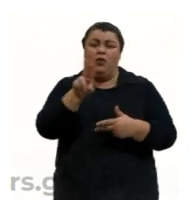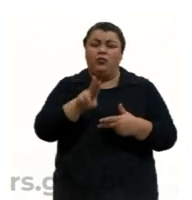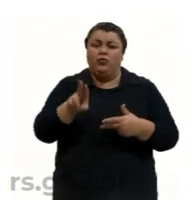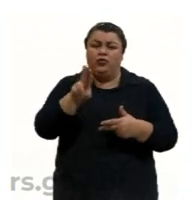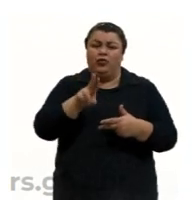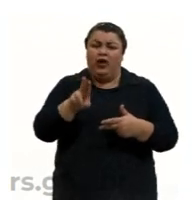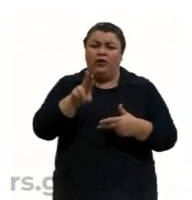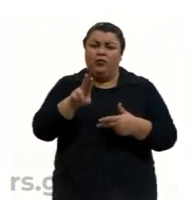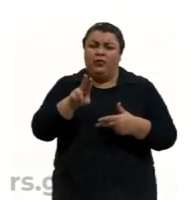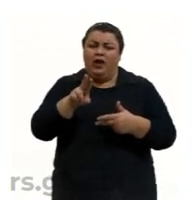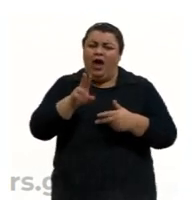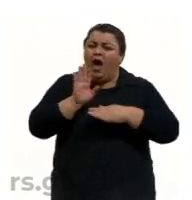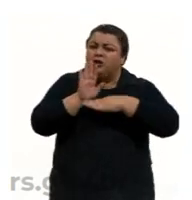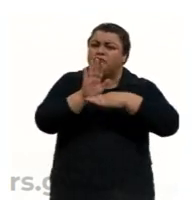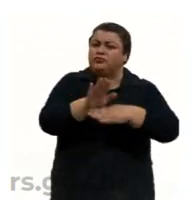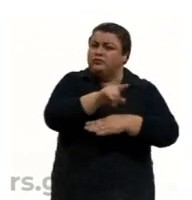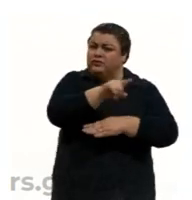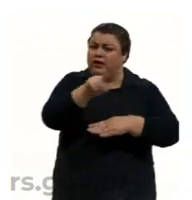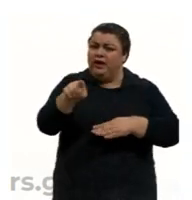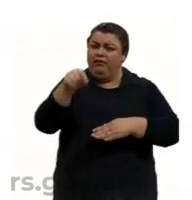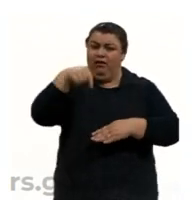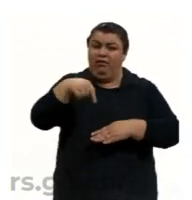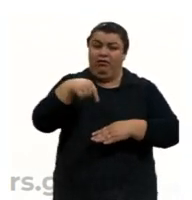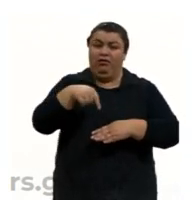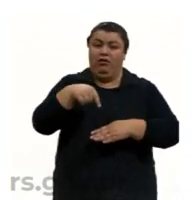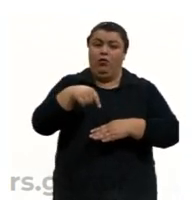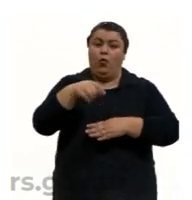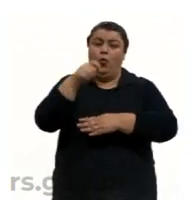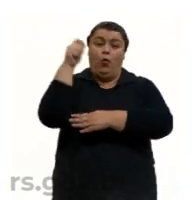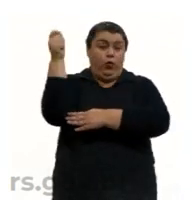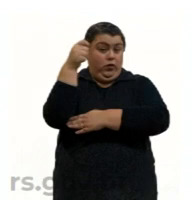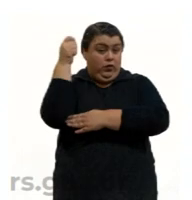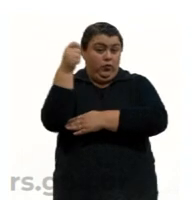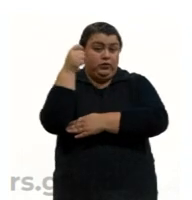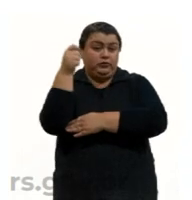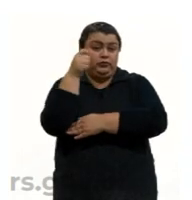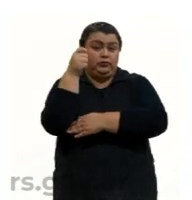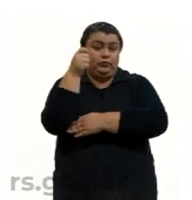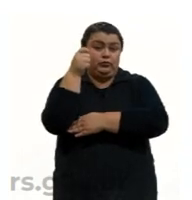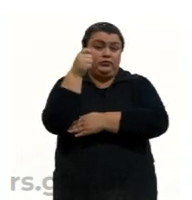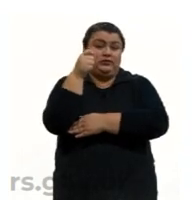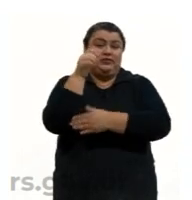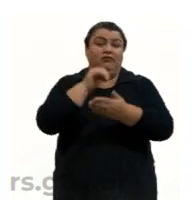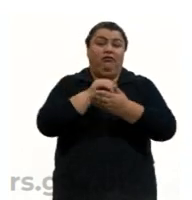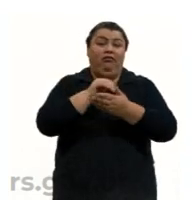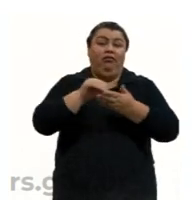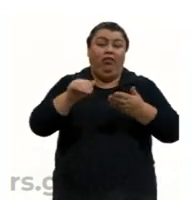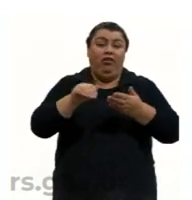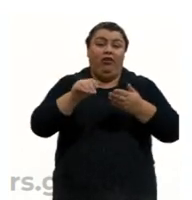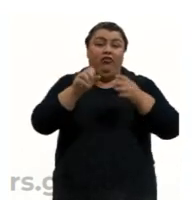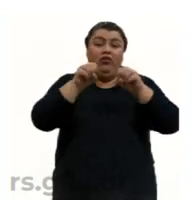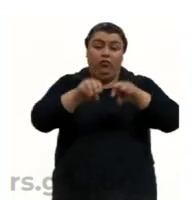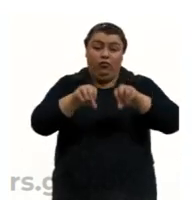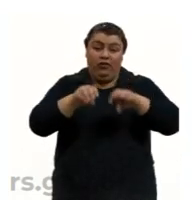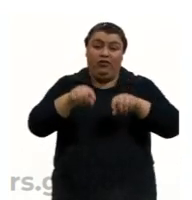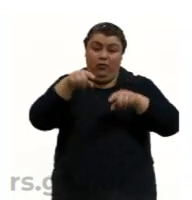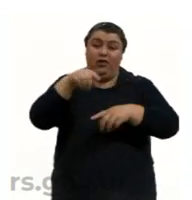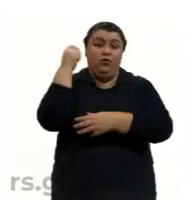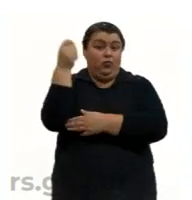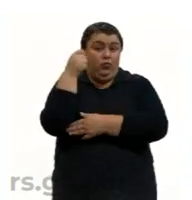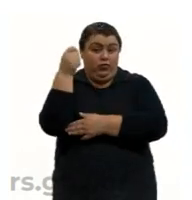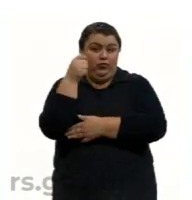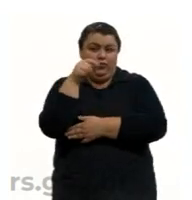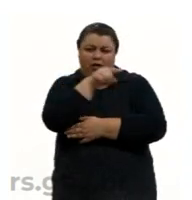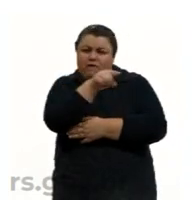facilitador que o Estado do Rio Grande do Sul, através da Secretaria de Educação de Estado, está oferecendo para você, aluno